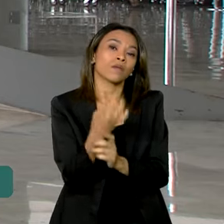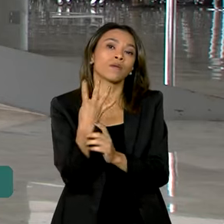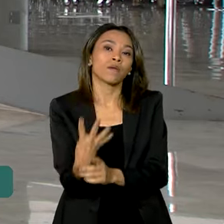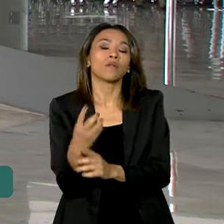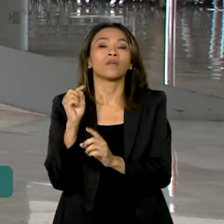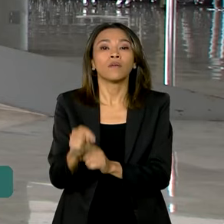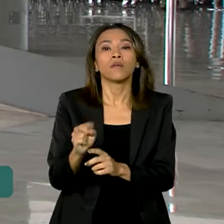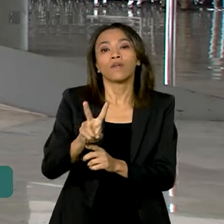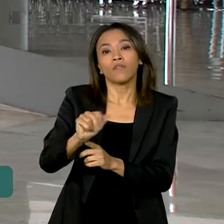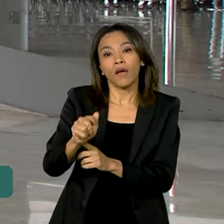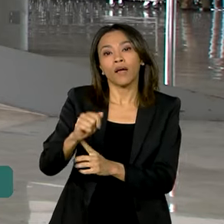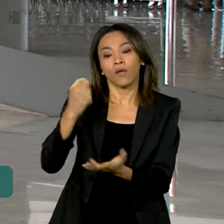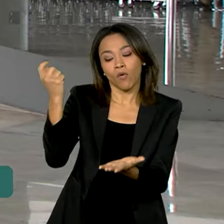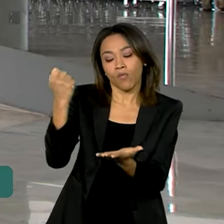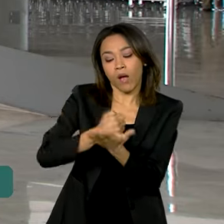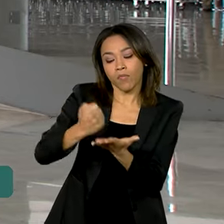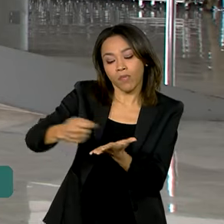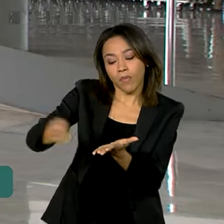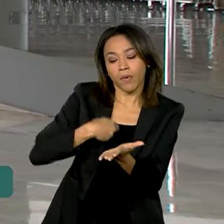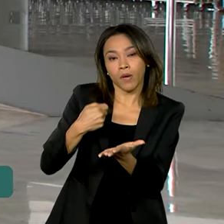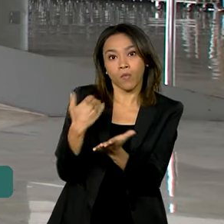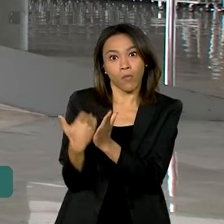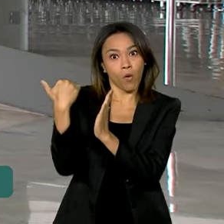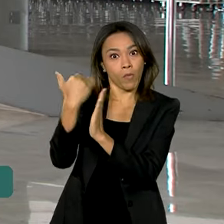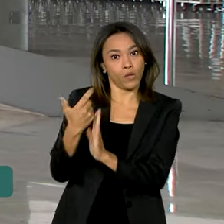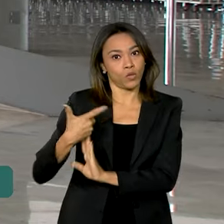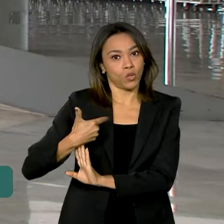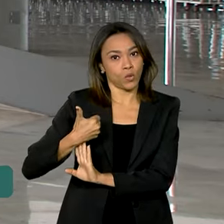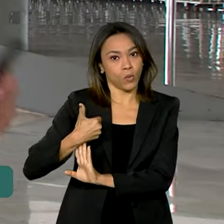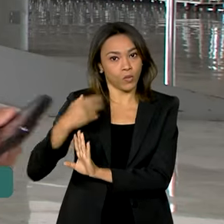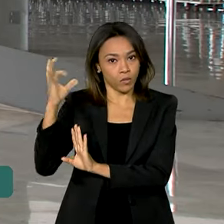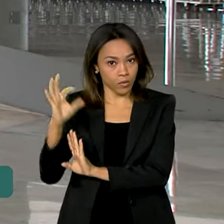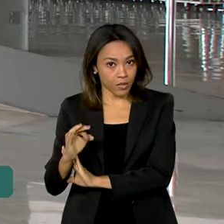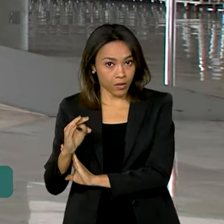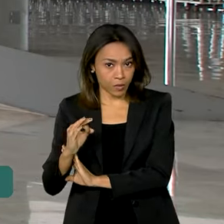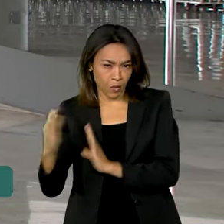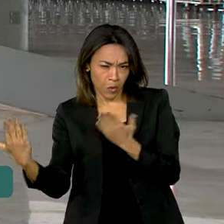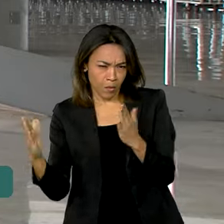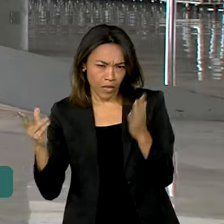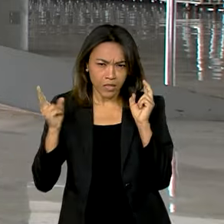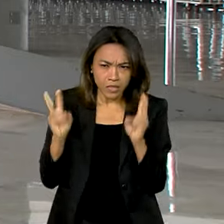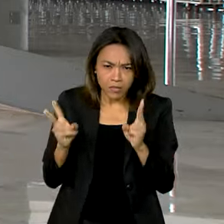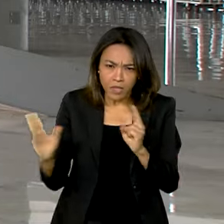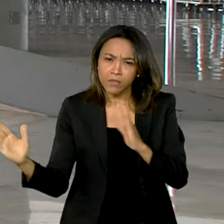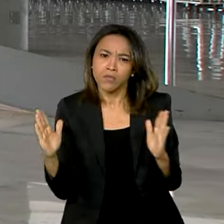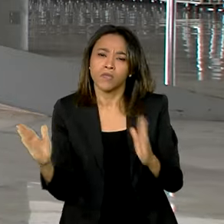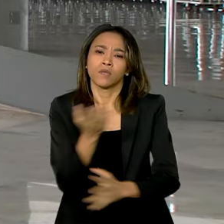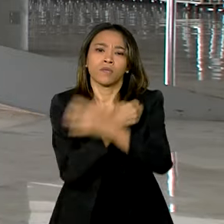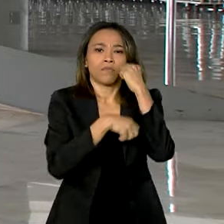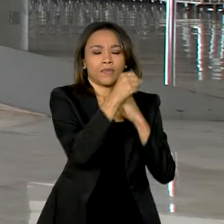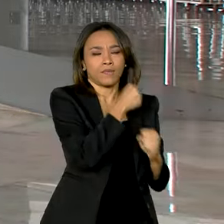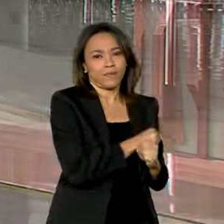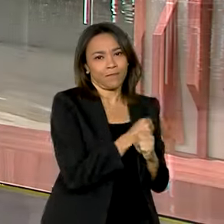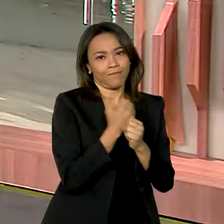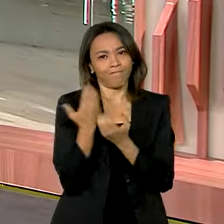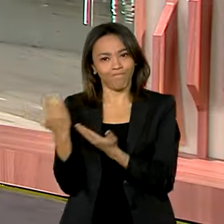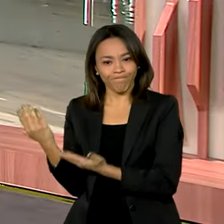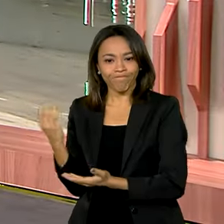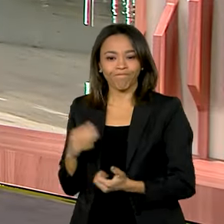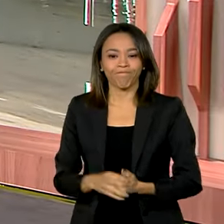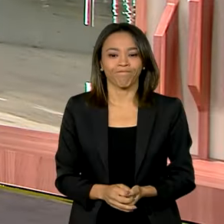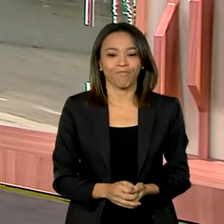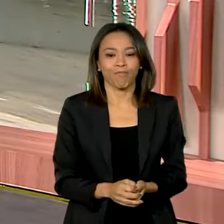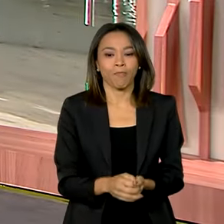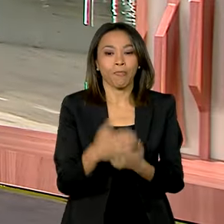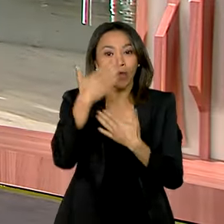carteira assinada, um aumento de 12% em comparação com esse mesmo período registrado no ano passado. Vanessa? Ok,